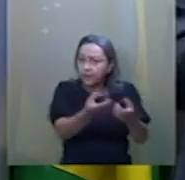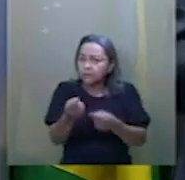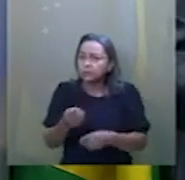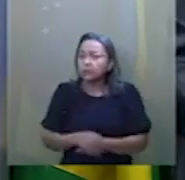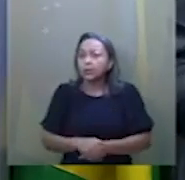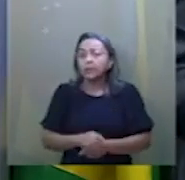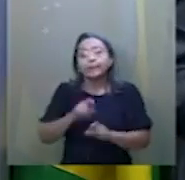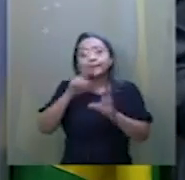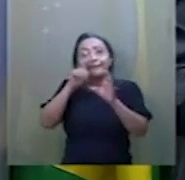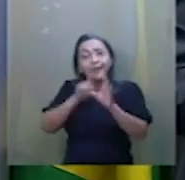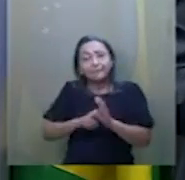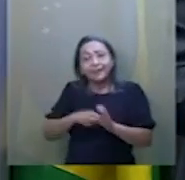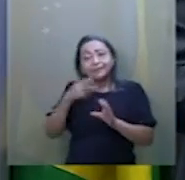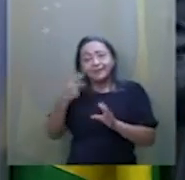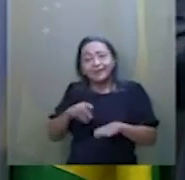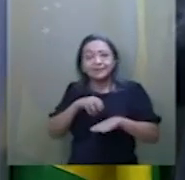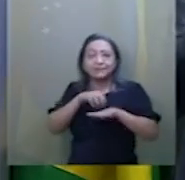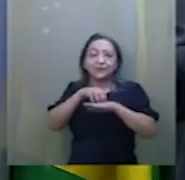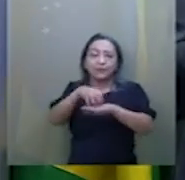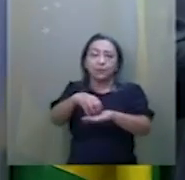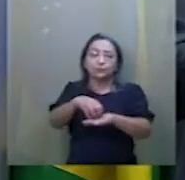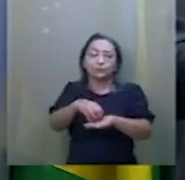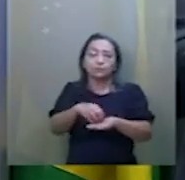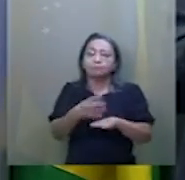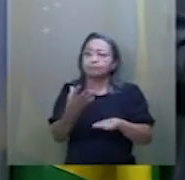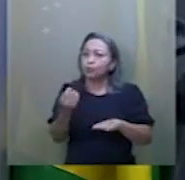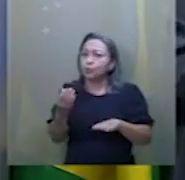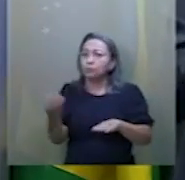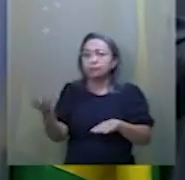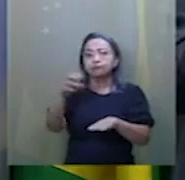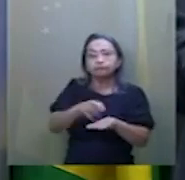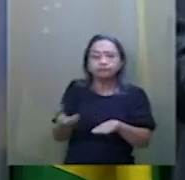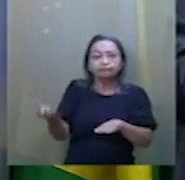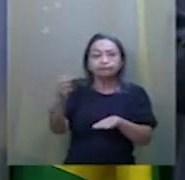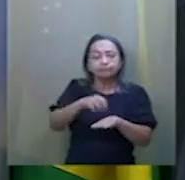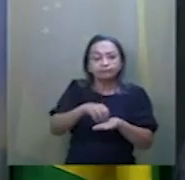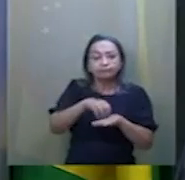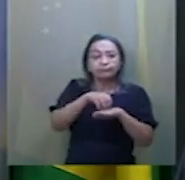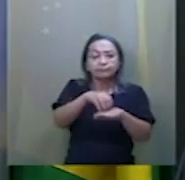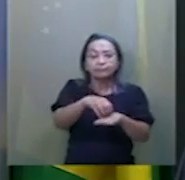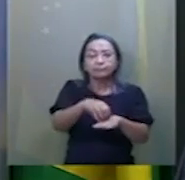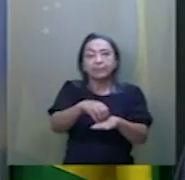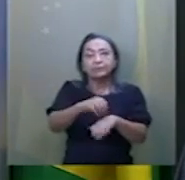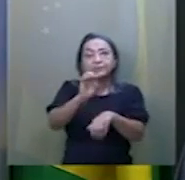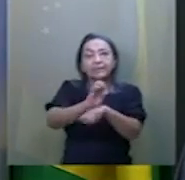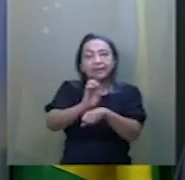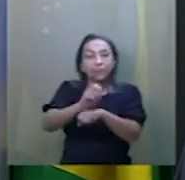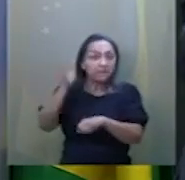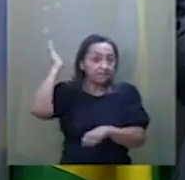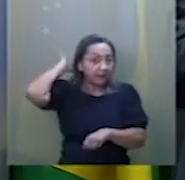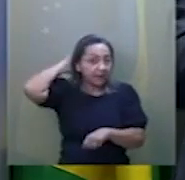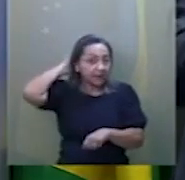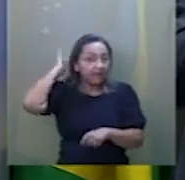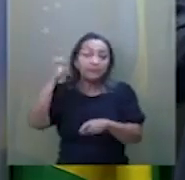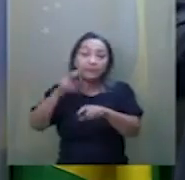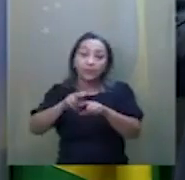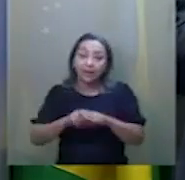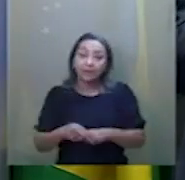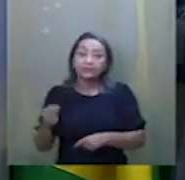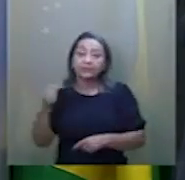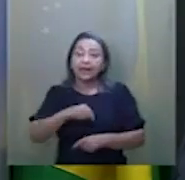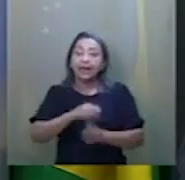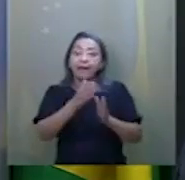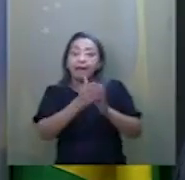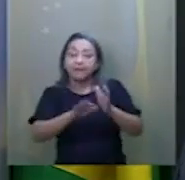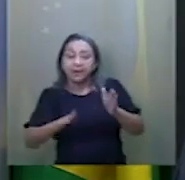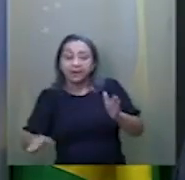dependem desse ferry boat. Muitos já levam essa mercadoria, essa produção, para o Pará. Por conta da maré que